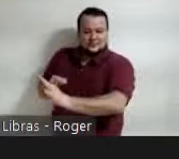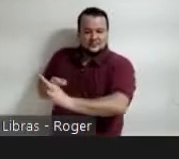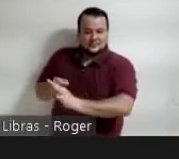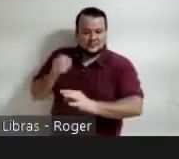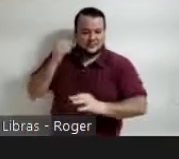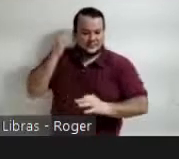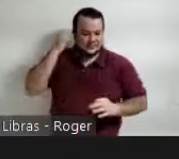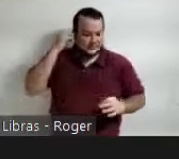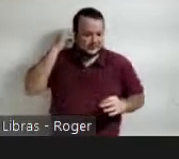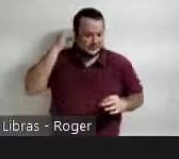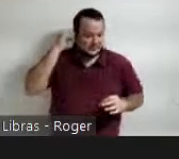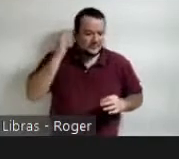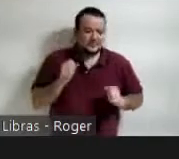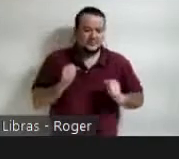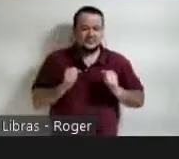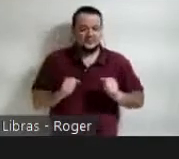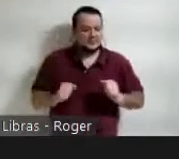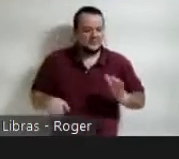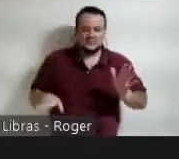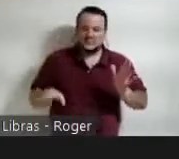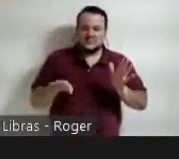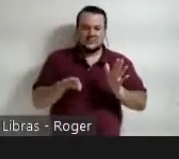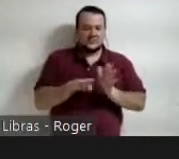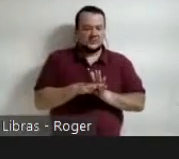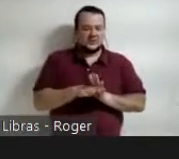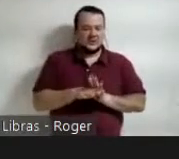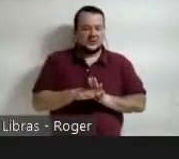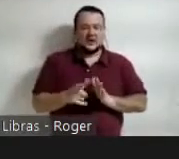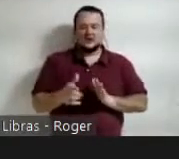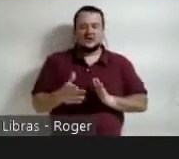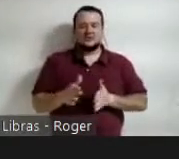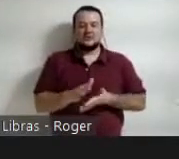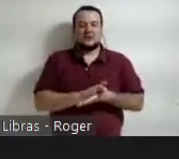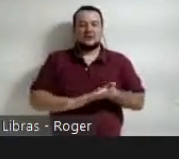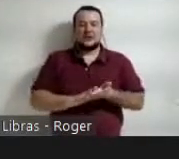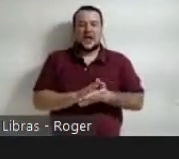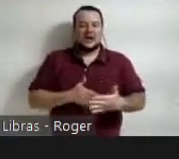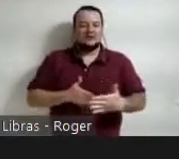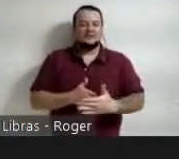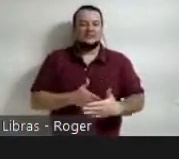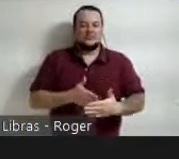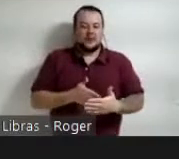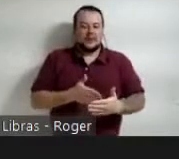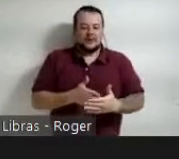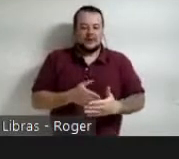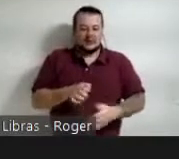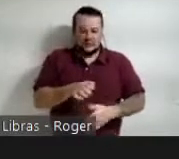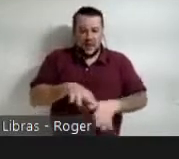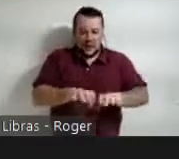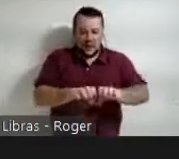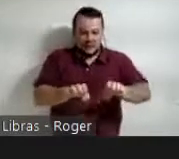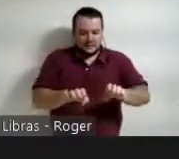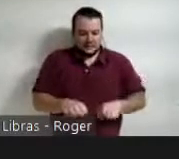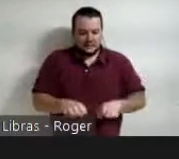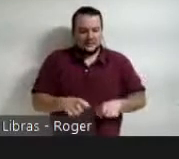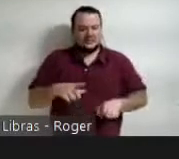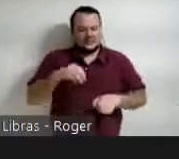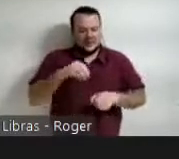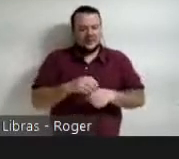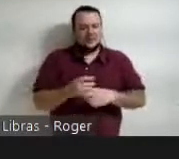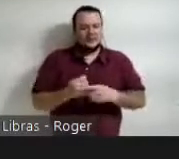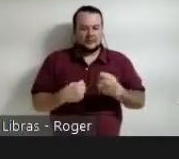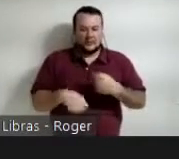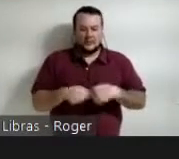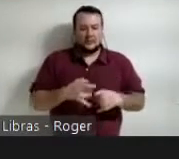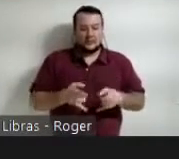Os criterios estruturales estão em função da máxima rentabilidade econômica e social do edificio, seu espaço amplo e flexible